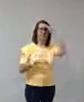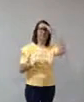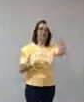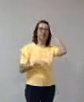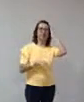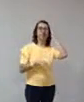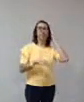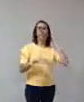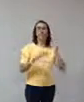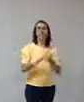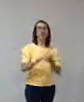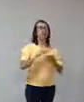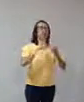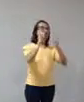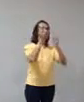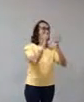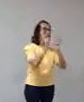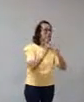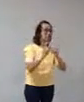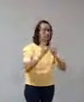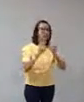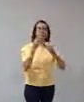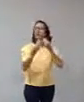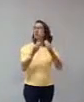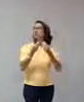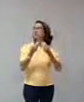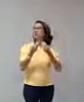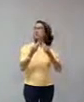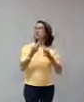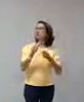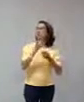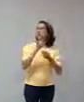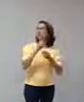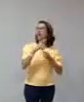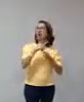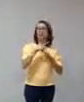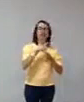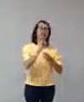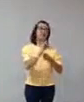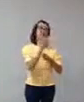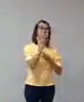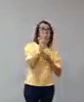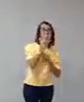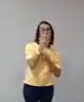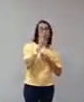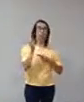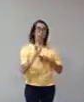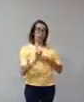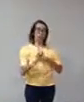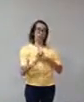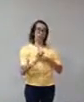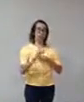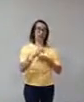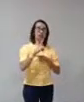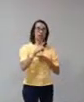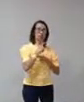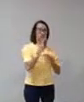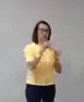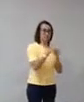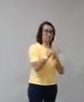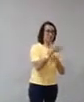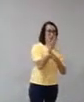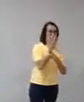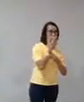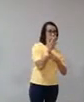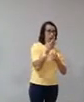E a gente está discutindo ainda se vai ser colorido ou não. Ele já tem versão colorida. Eu agora tenho mais estudante